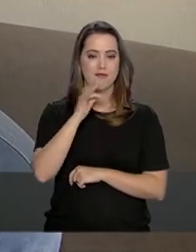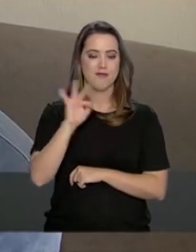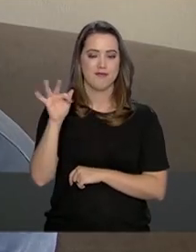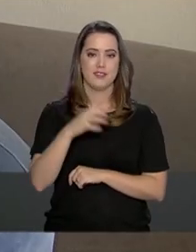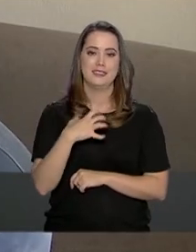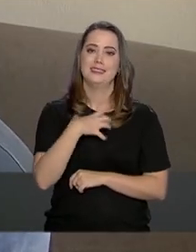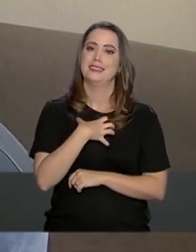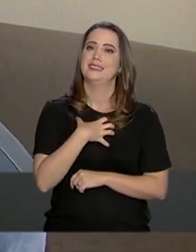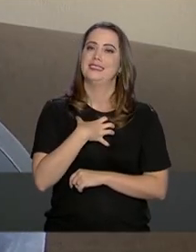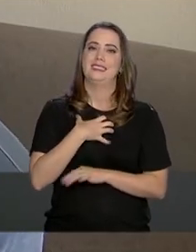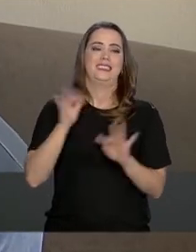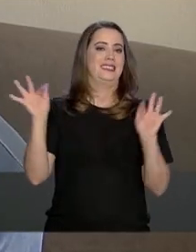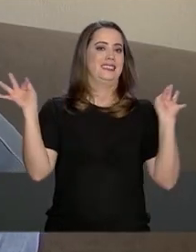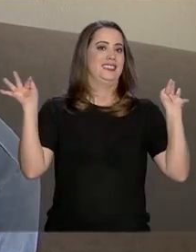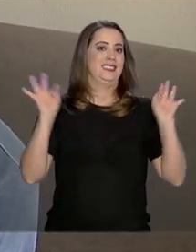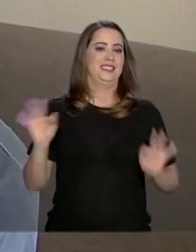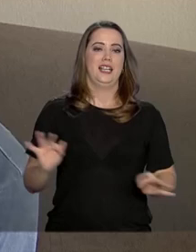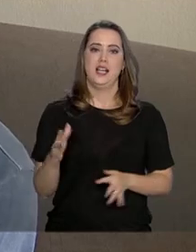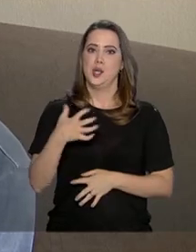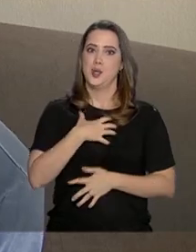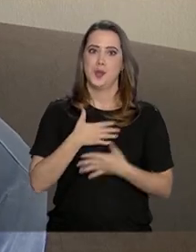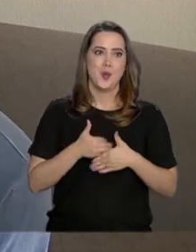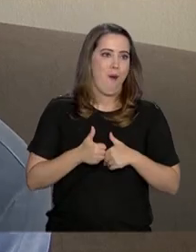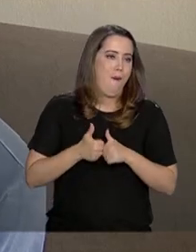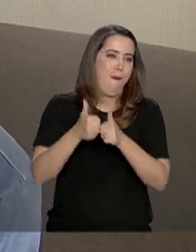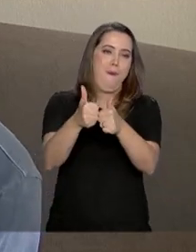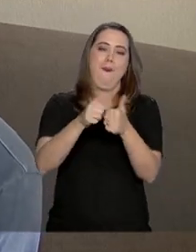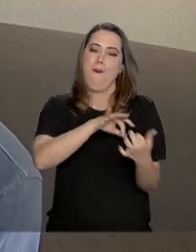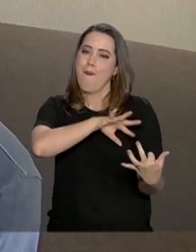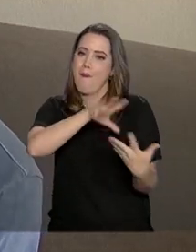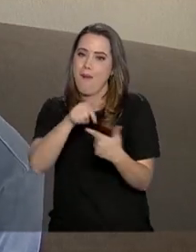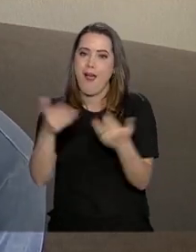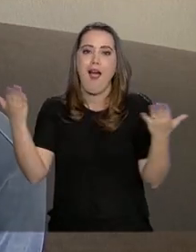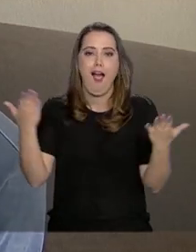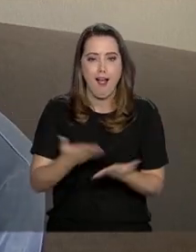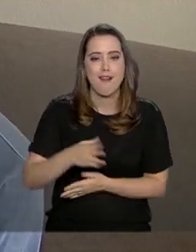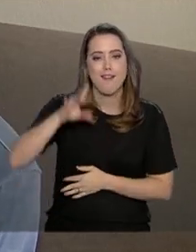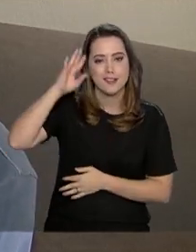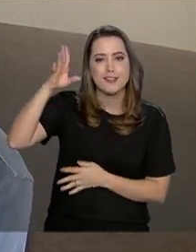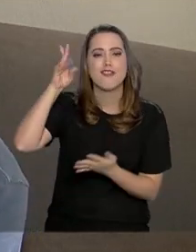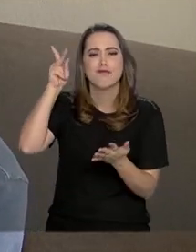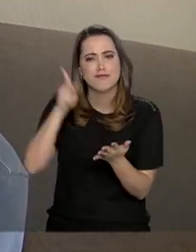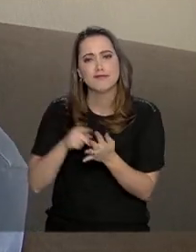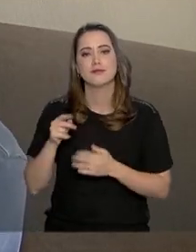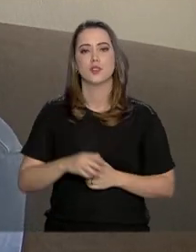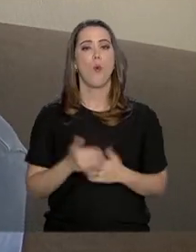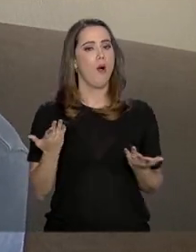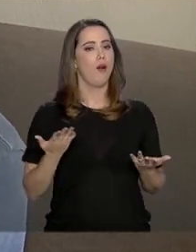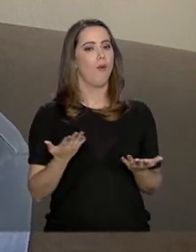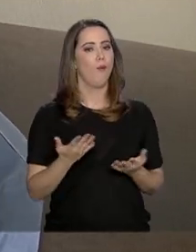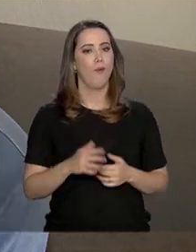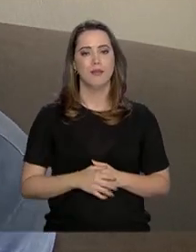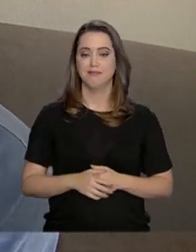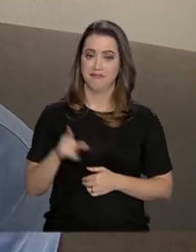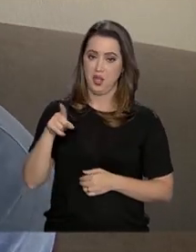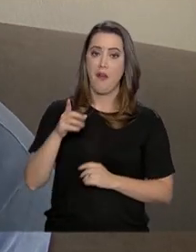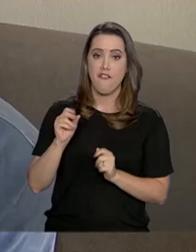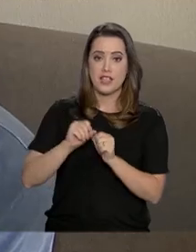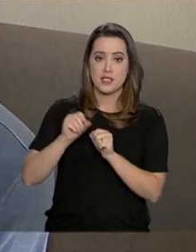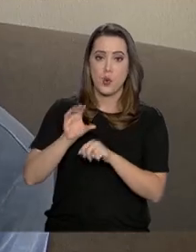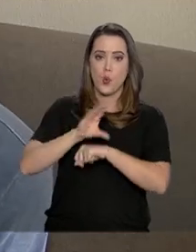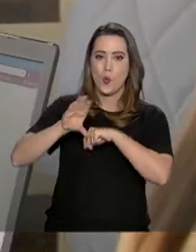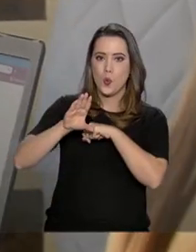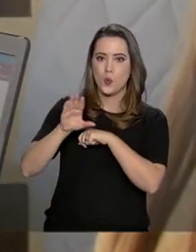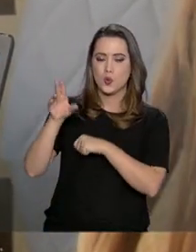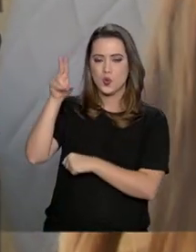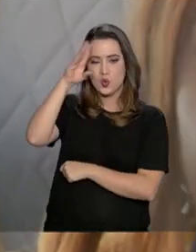sensação do mundo. Acho que finalmente eu posso realizar o meu sonho. E qual é esse sonho? Poder fazer um curso superior numa área